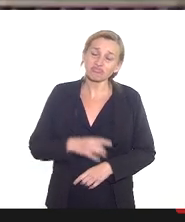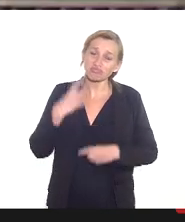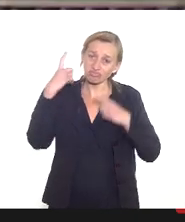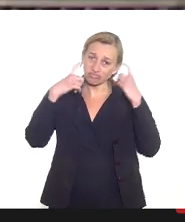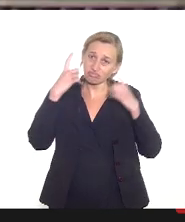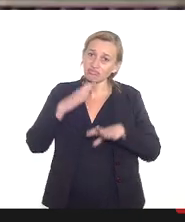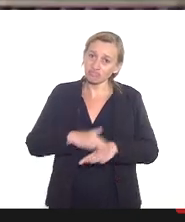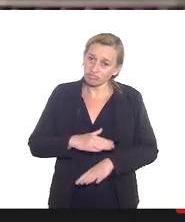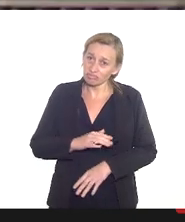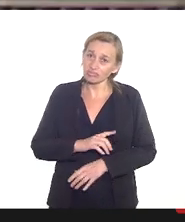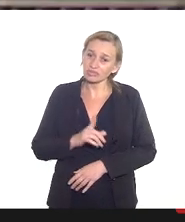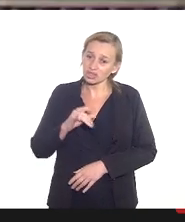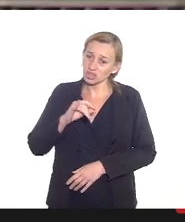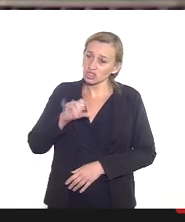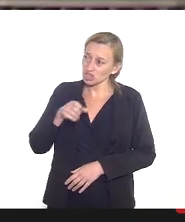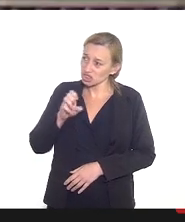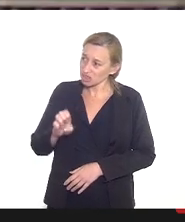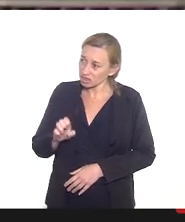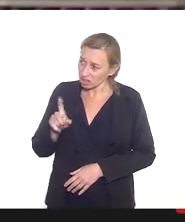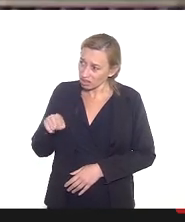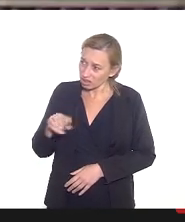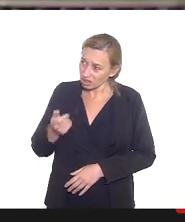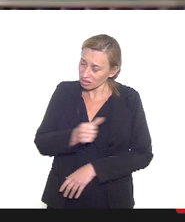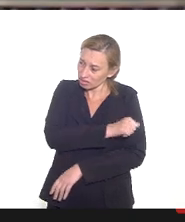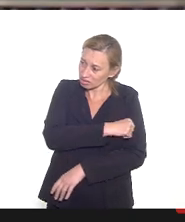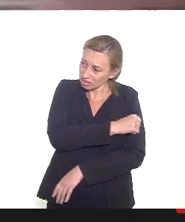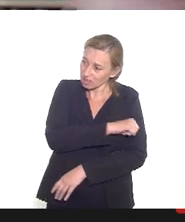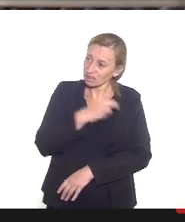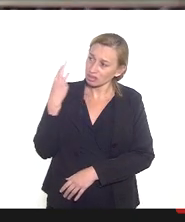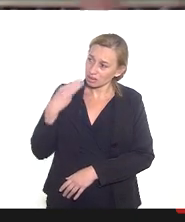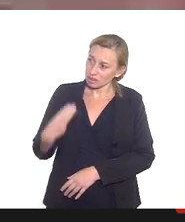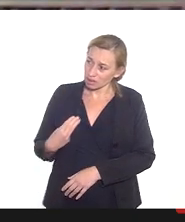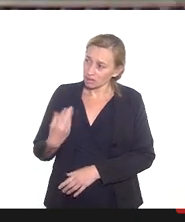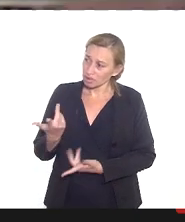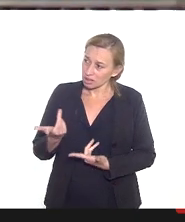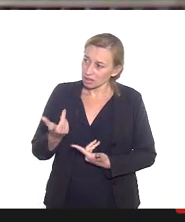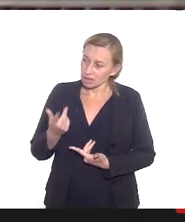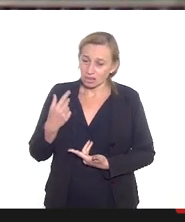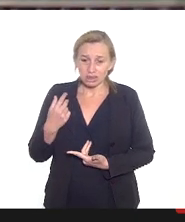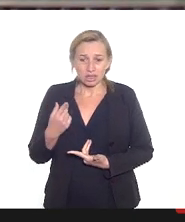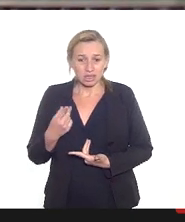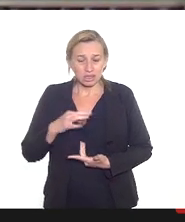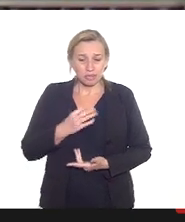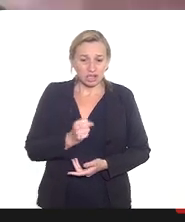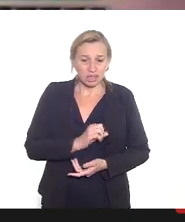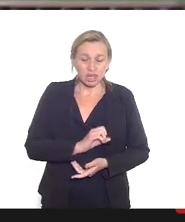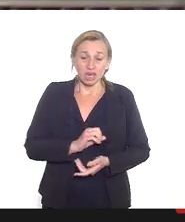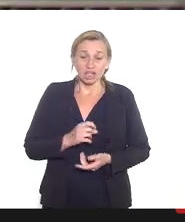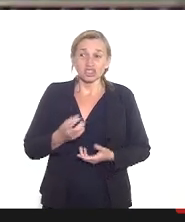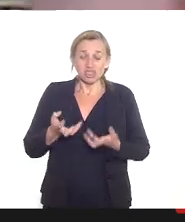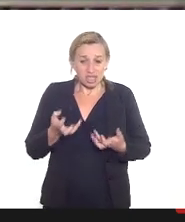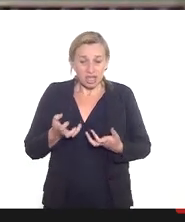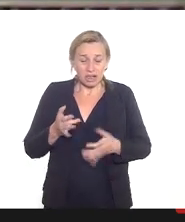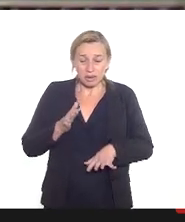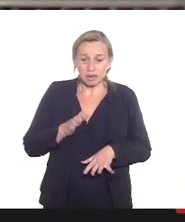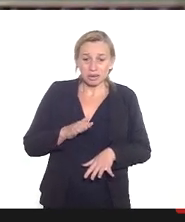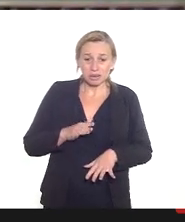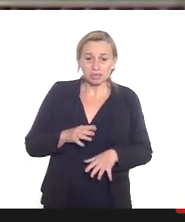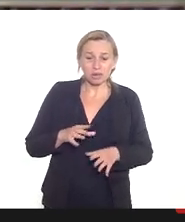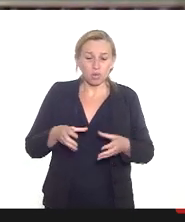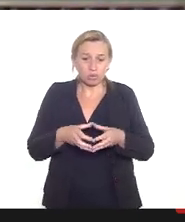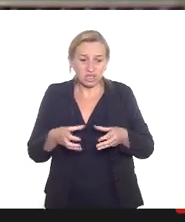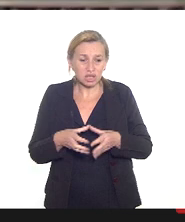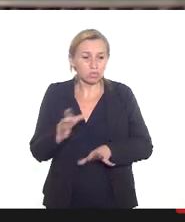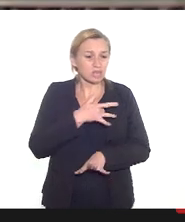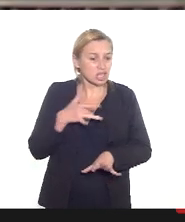preocupada né Rejane e deputada Marta aqui então por isso essa insistência a gente quer inclusive tanto pela comissão de saúde